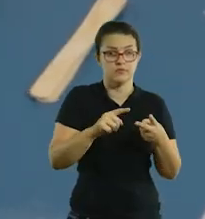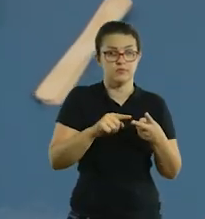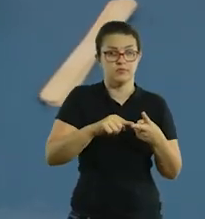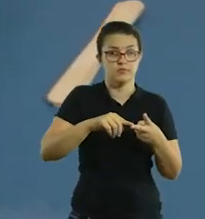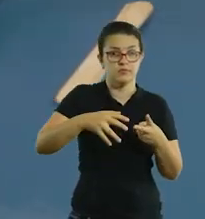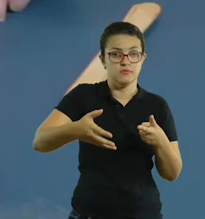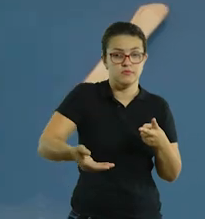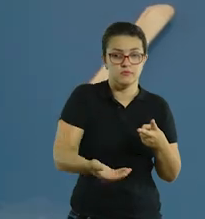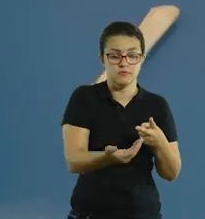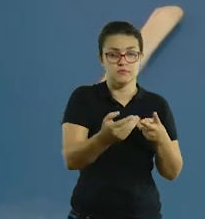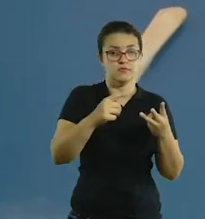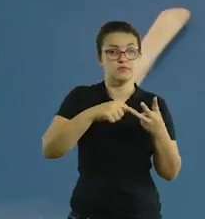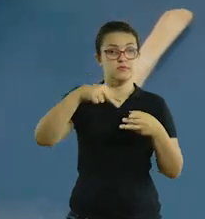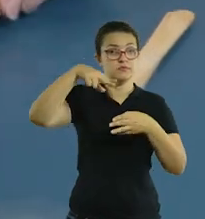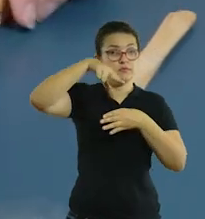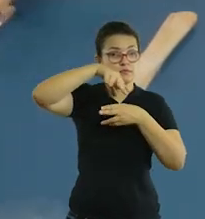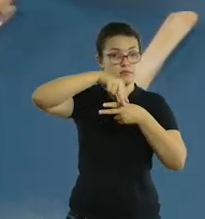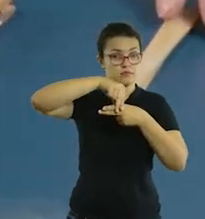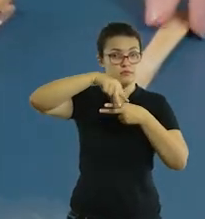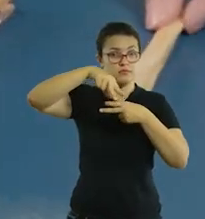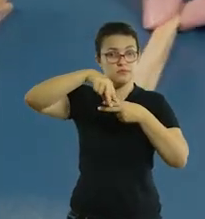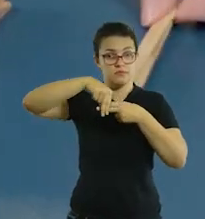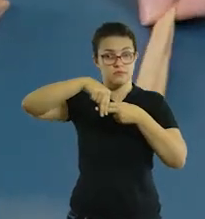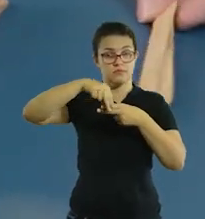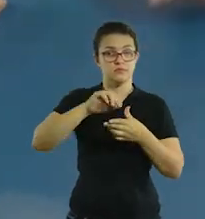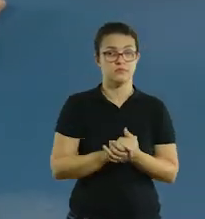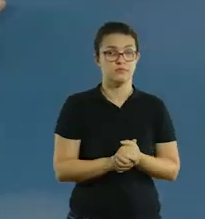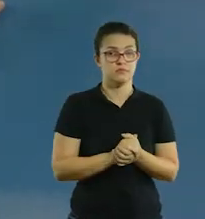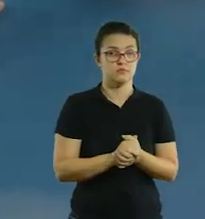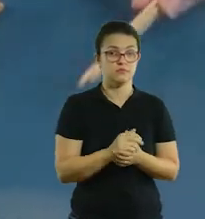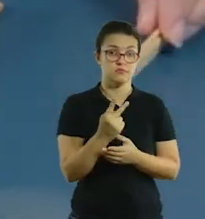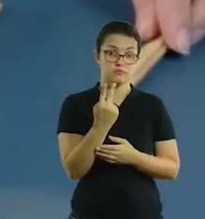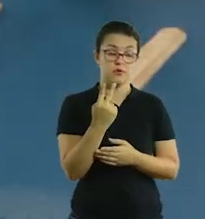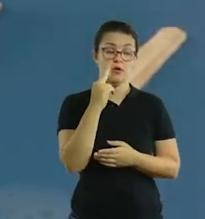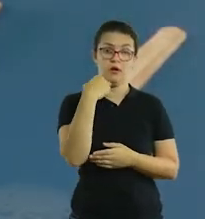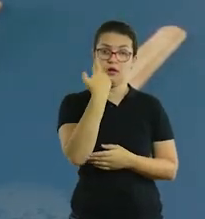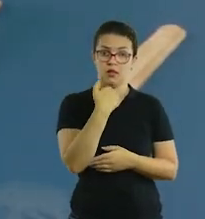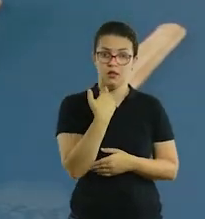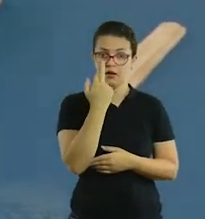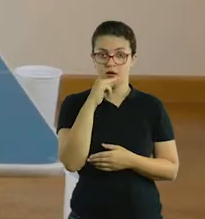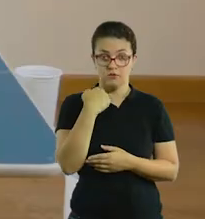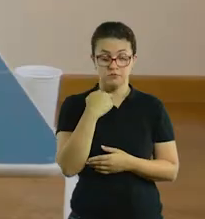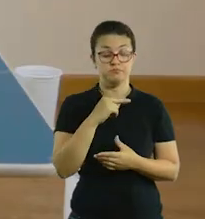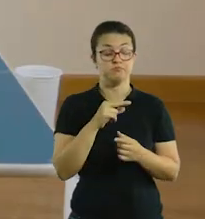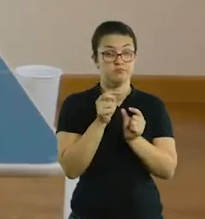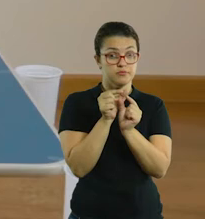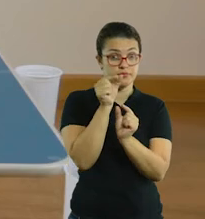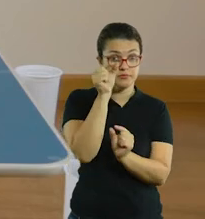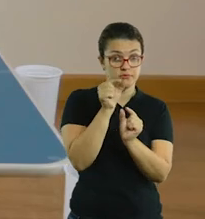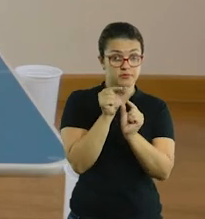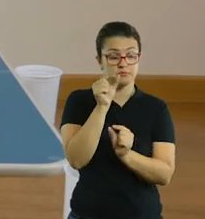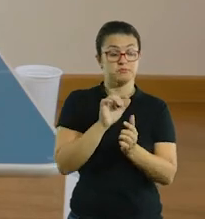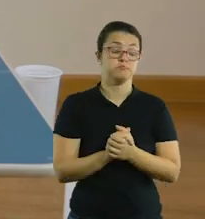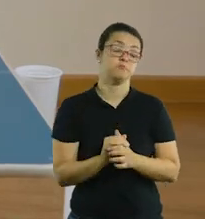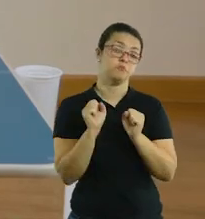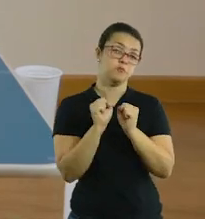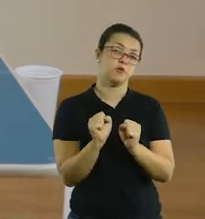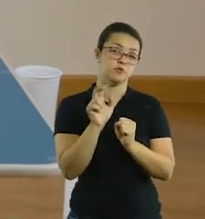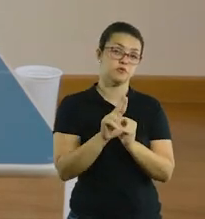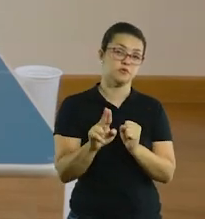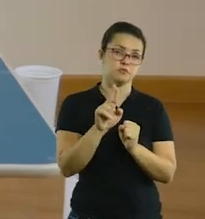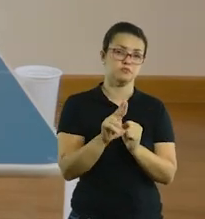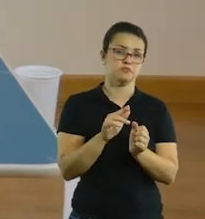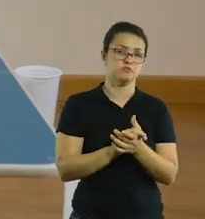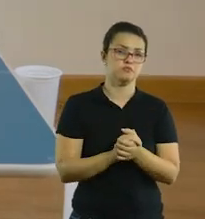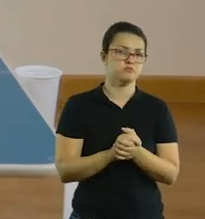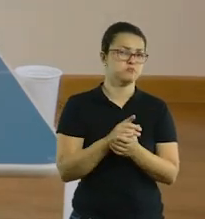escumadeira, pregador de roupa e dois palitinhos de sorvete. Você pode fazer de duas